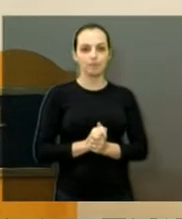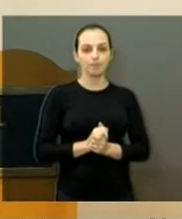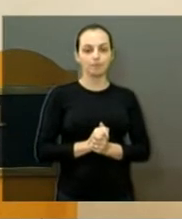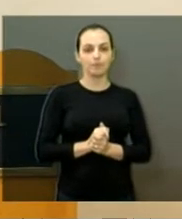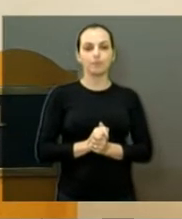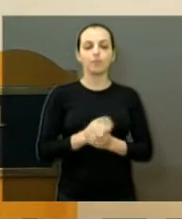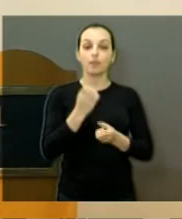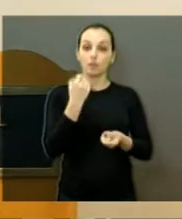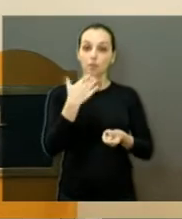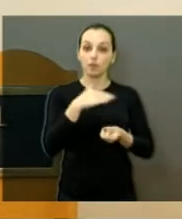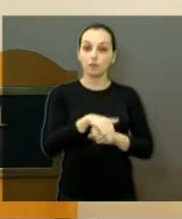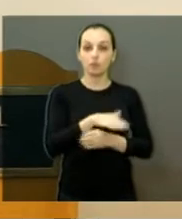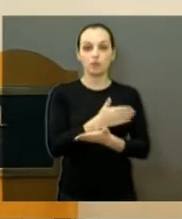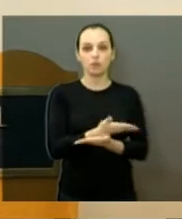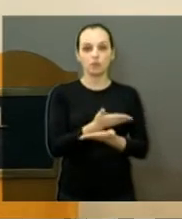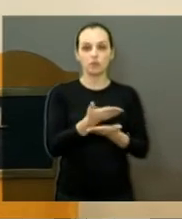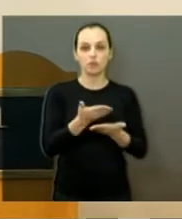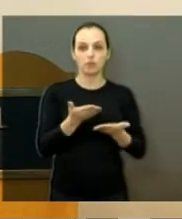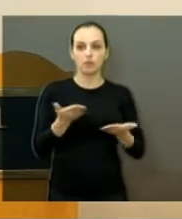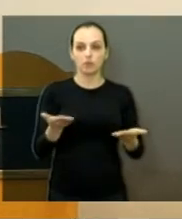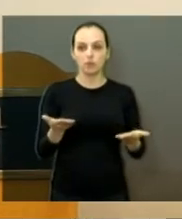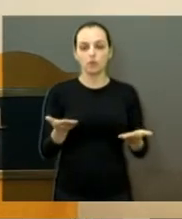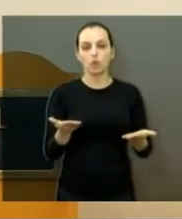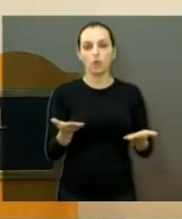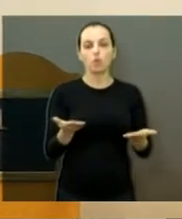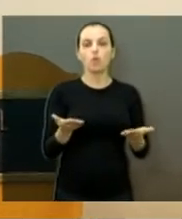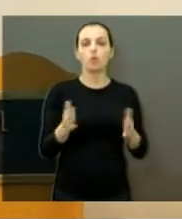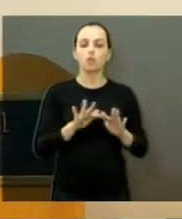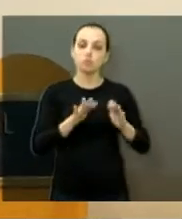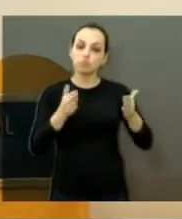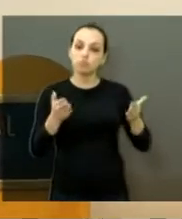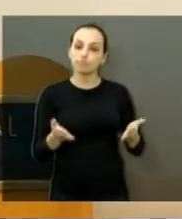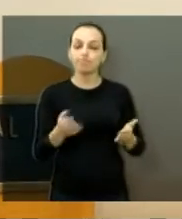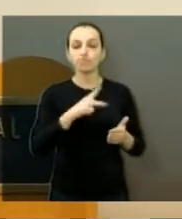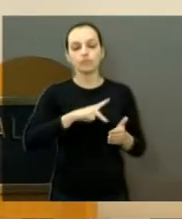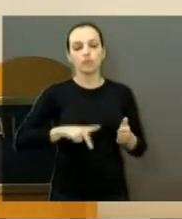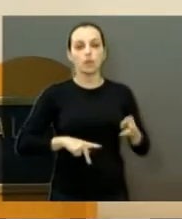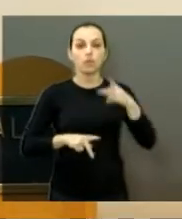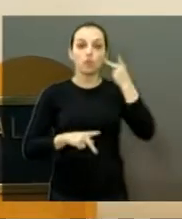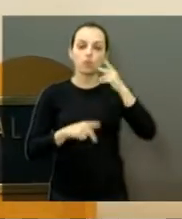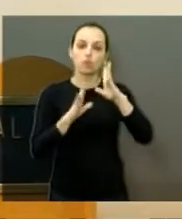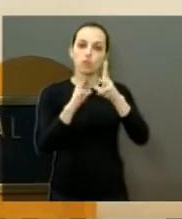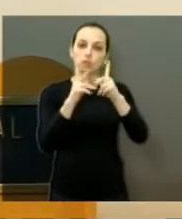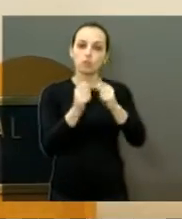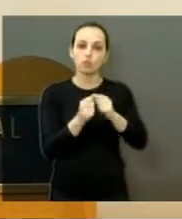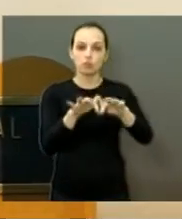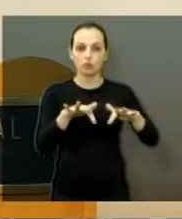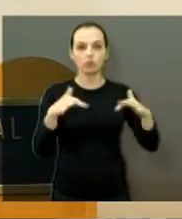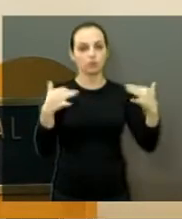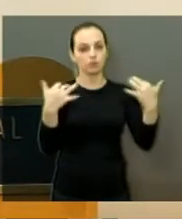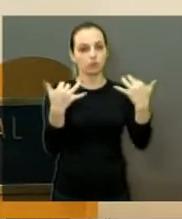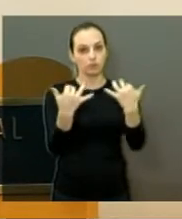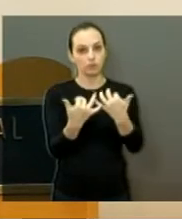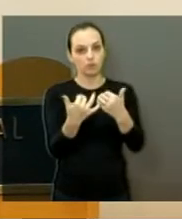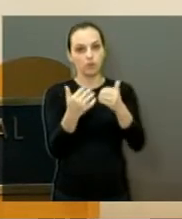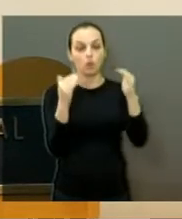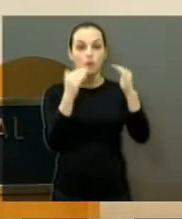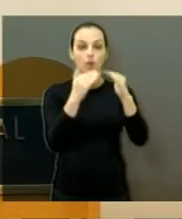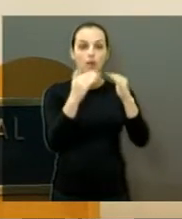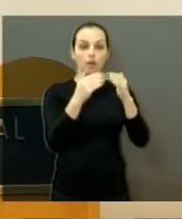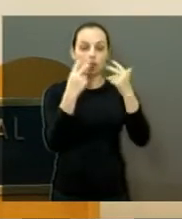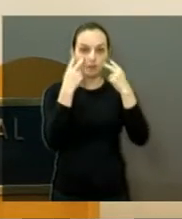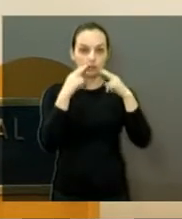Uma boa noite a todos. Boa noite, mesa, presidente, todos os vereadores, quem está no plenário, quem está assistindo em casa,